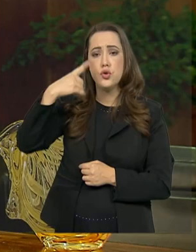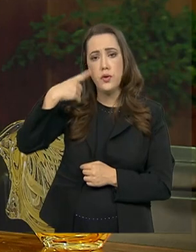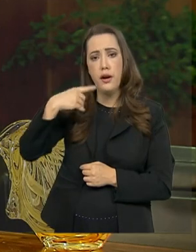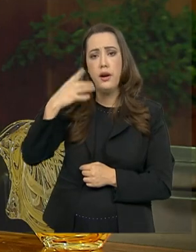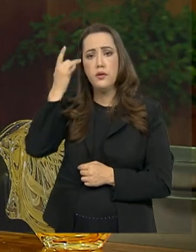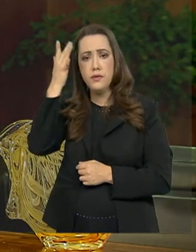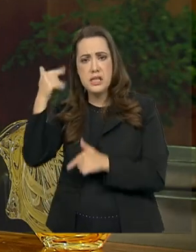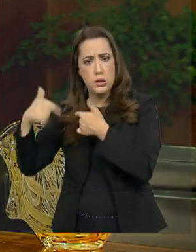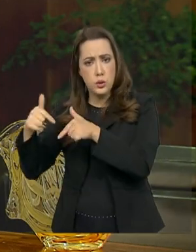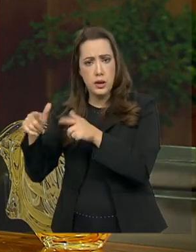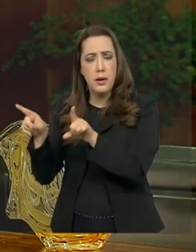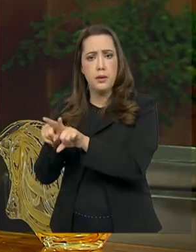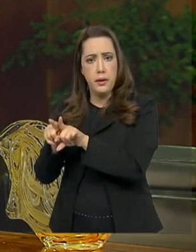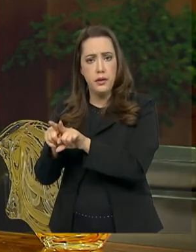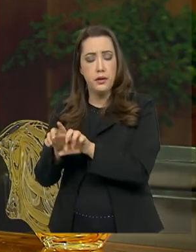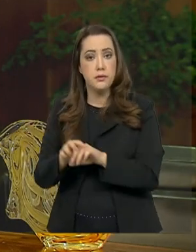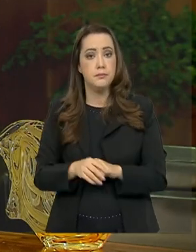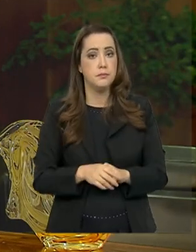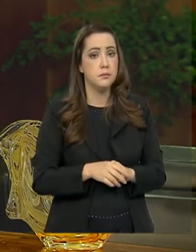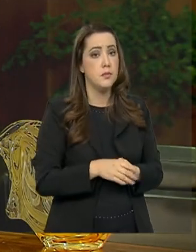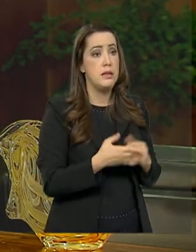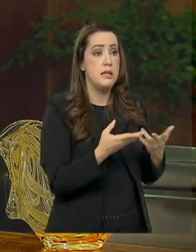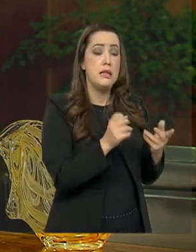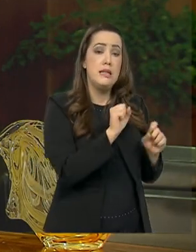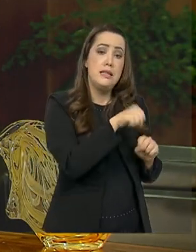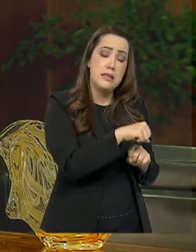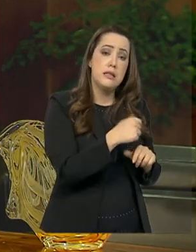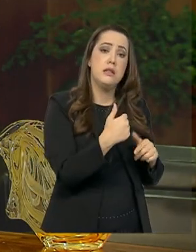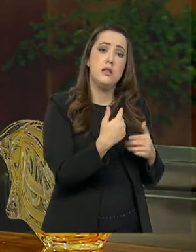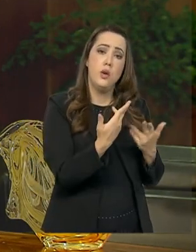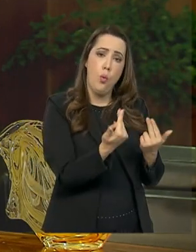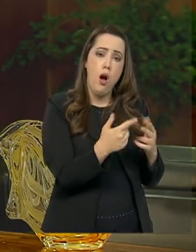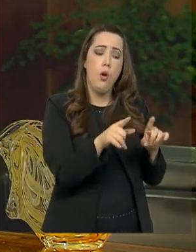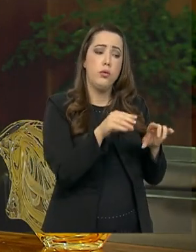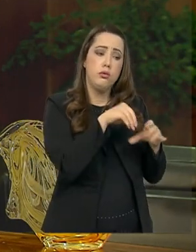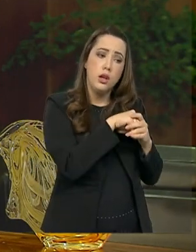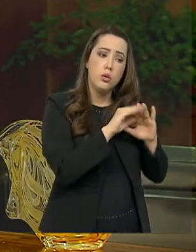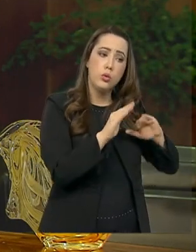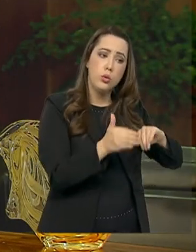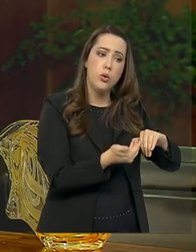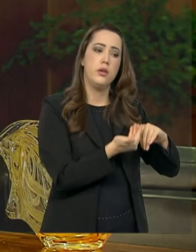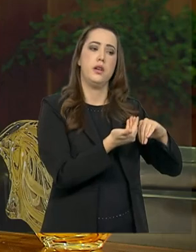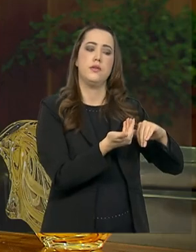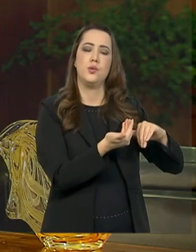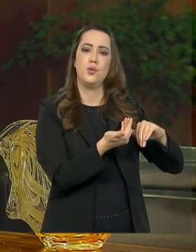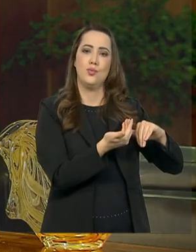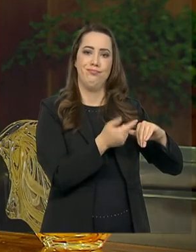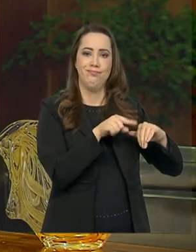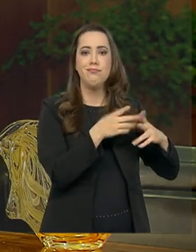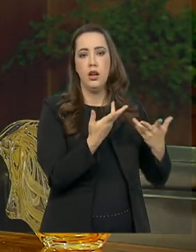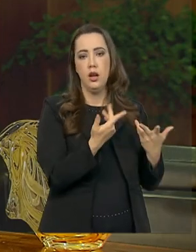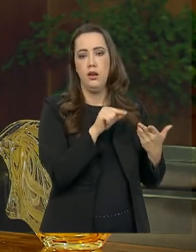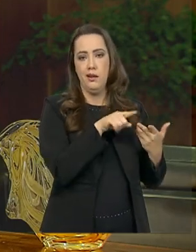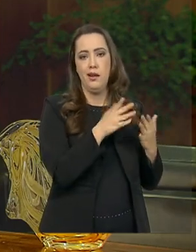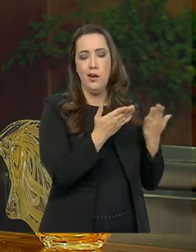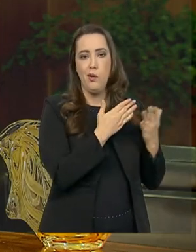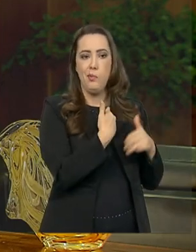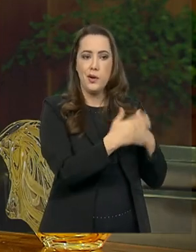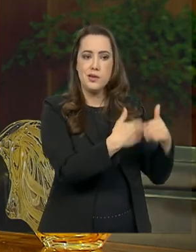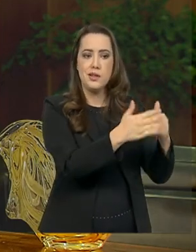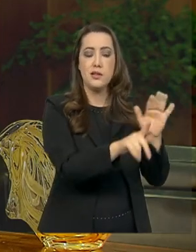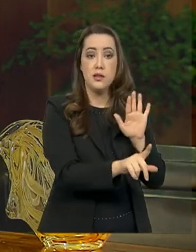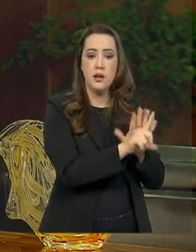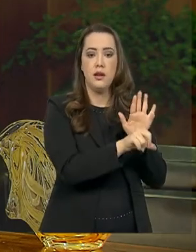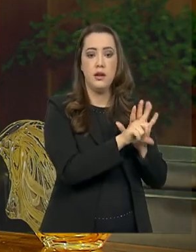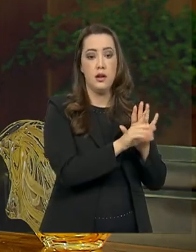também? Esse trabalho se assemelha muito ao que é feito no parlamento. Ele basicamente constitui um processo legislativo. Então,